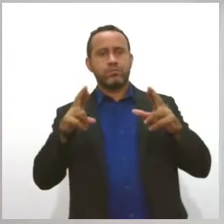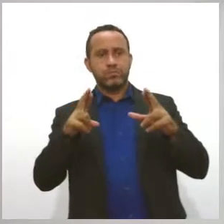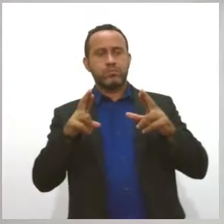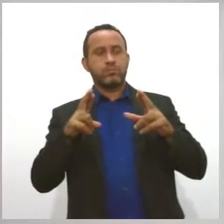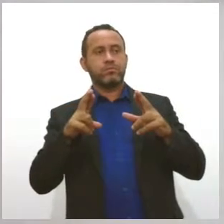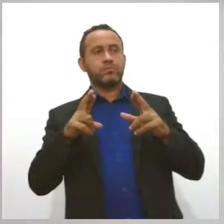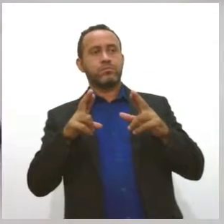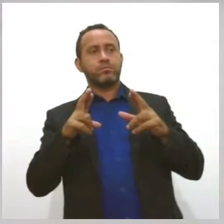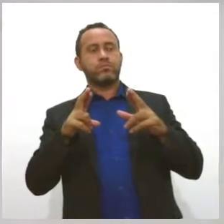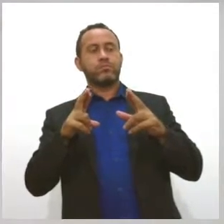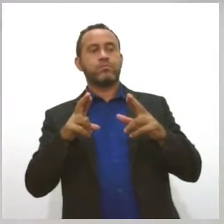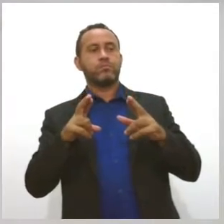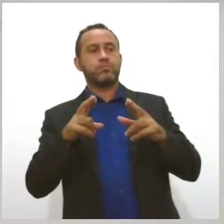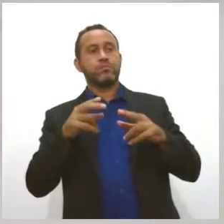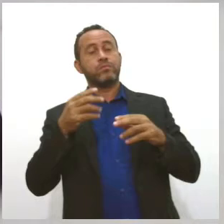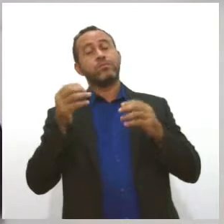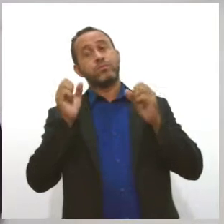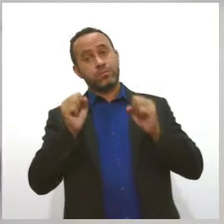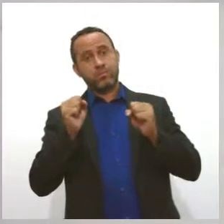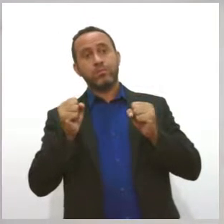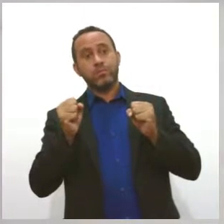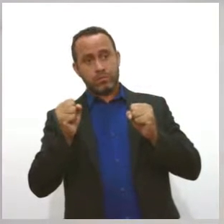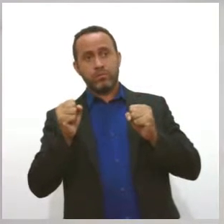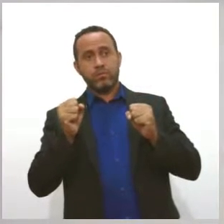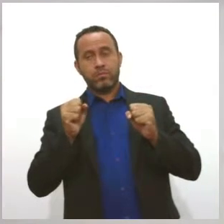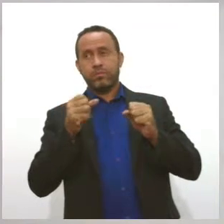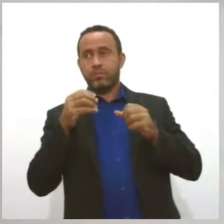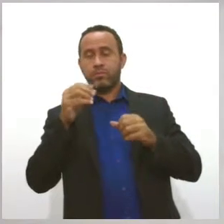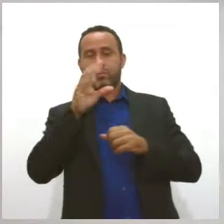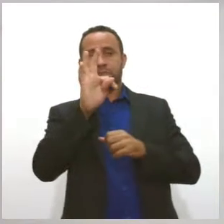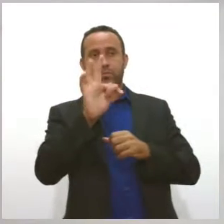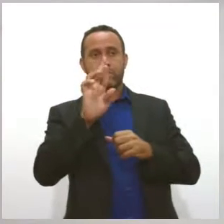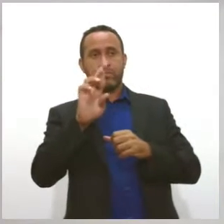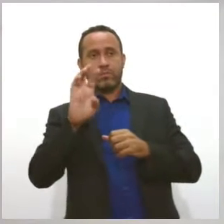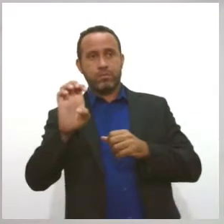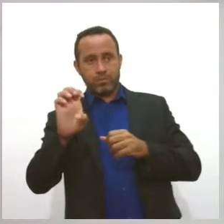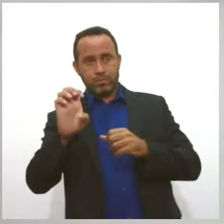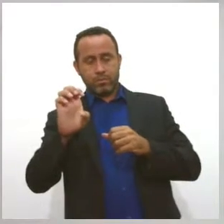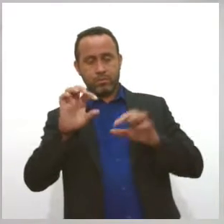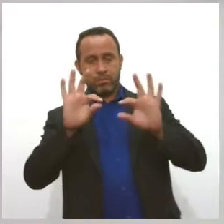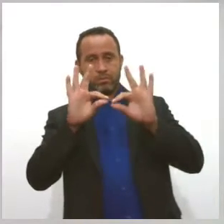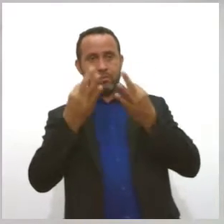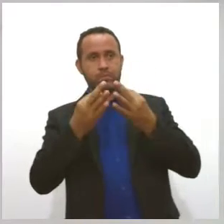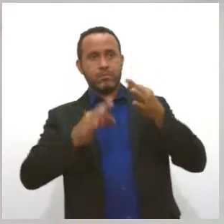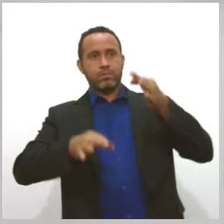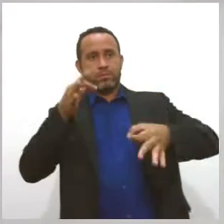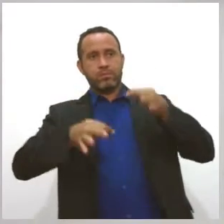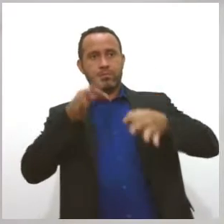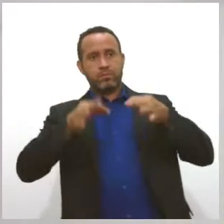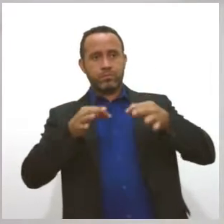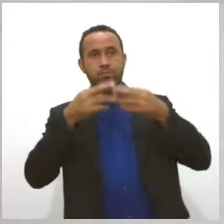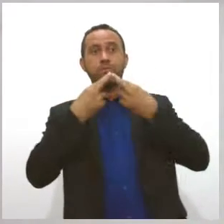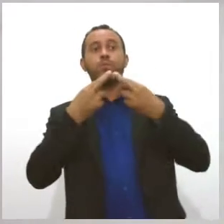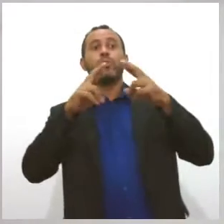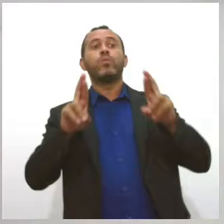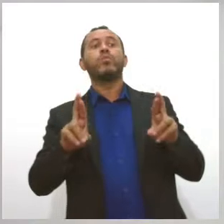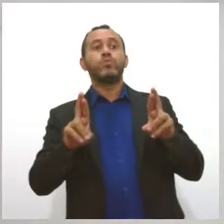aí viria esse processo para o TRE, para o plenário do TRE, decidir sobre esses